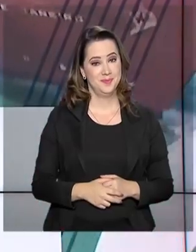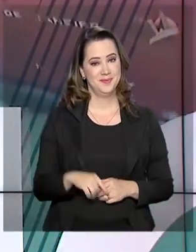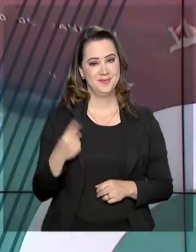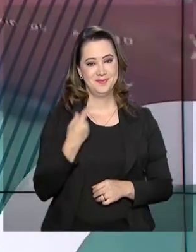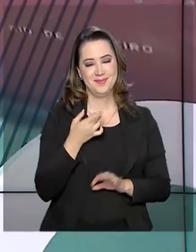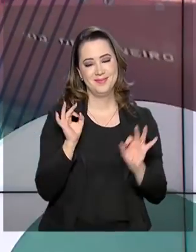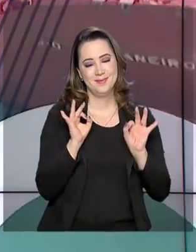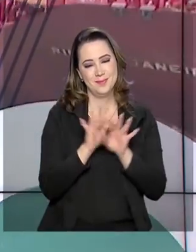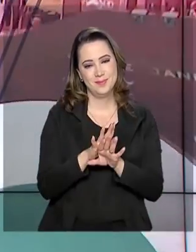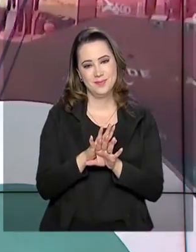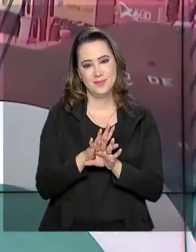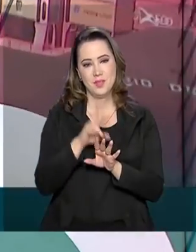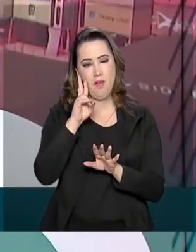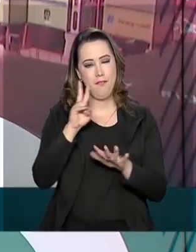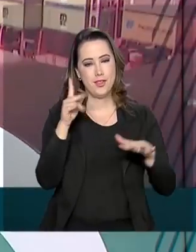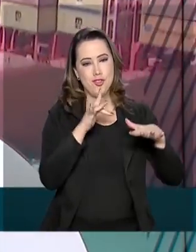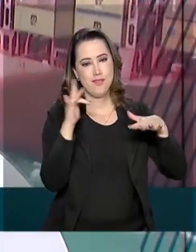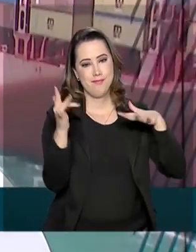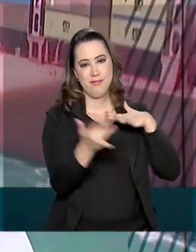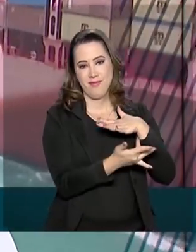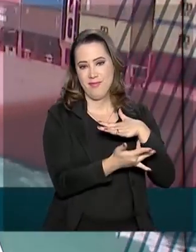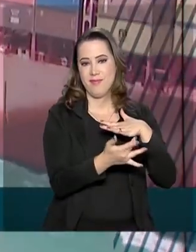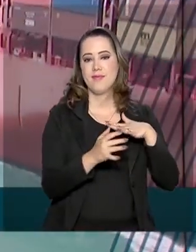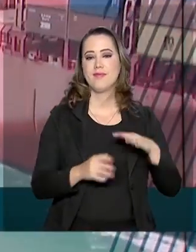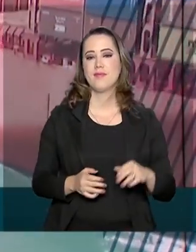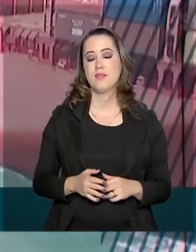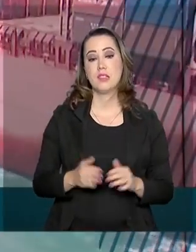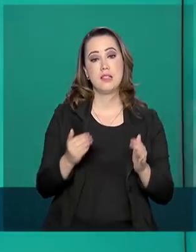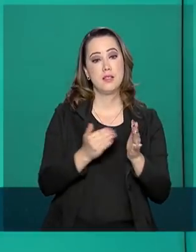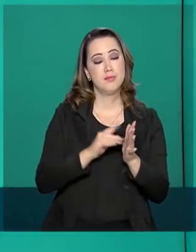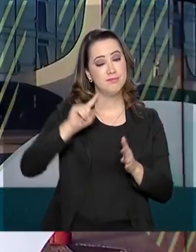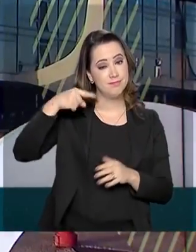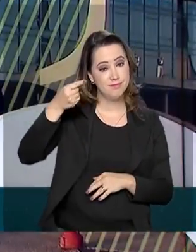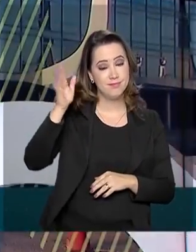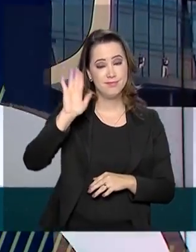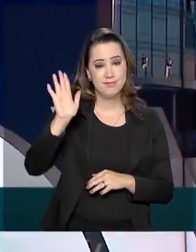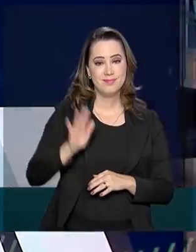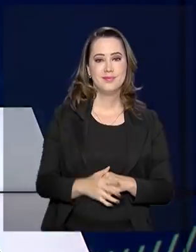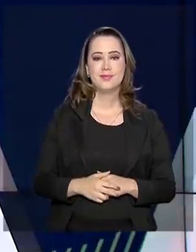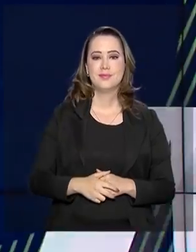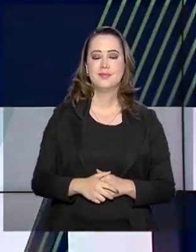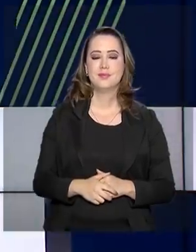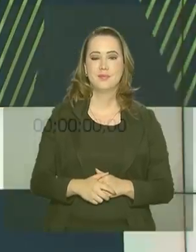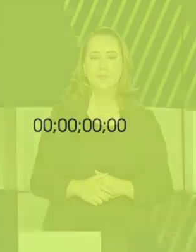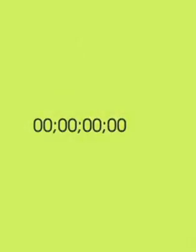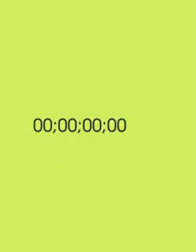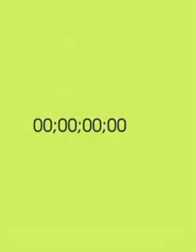fica por aqui. Continue nos acompanhando também pelas redes sociais. Até a próxima edição.